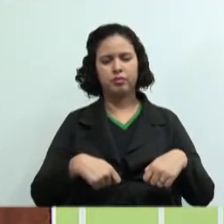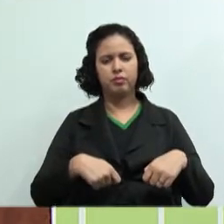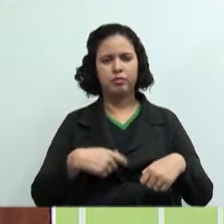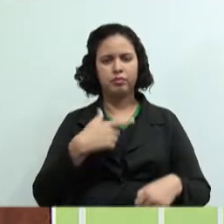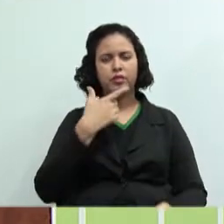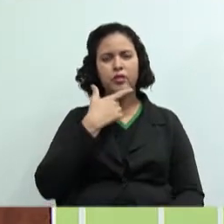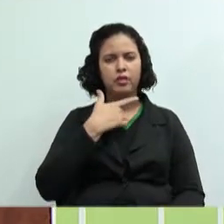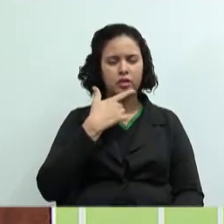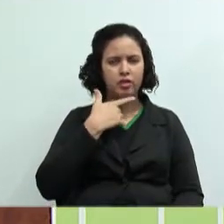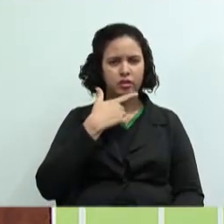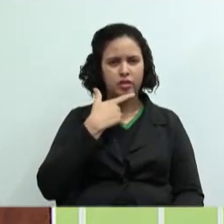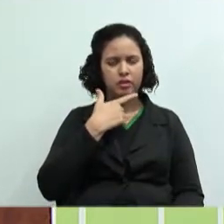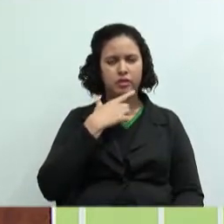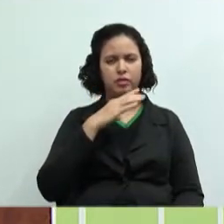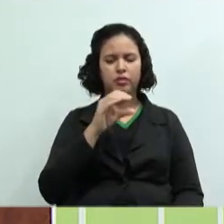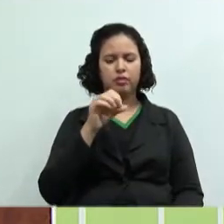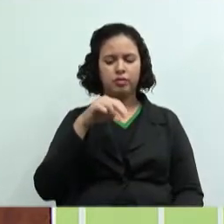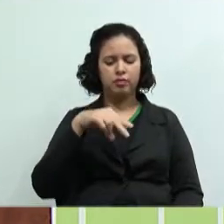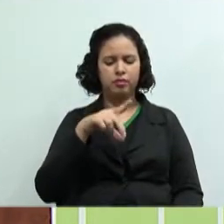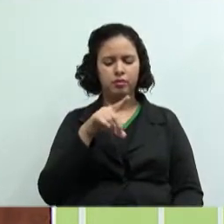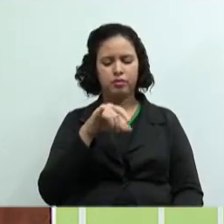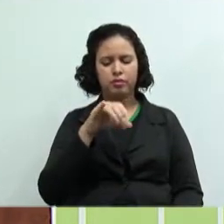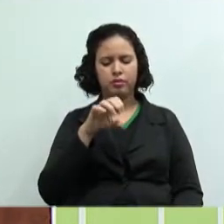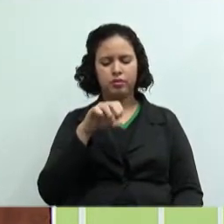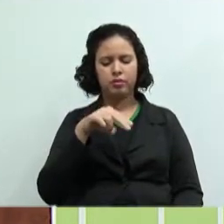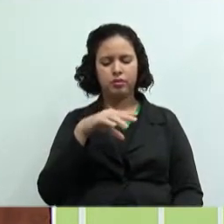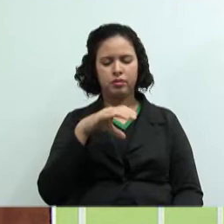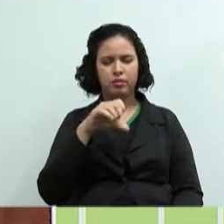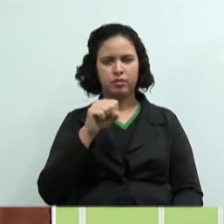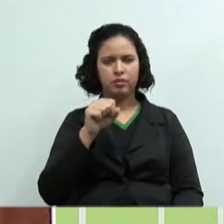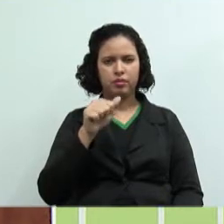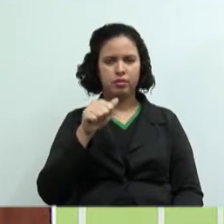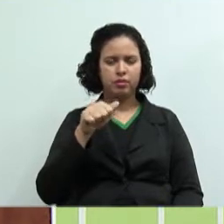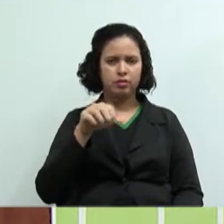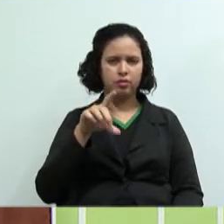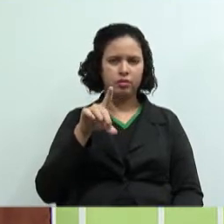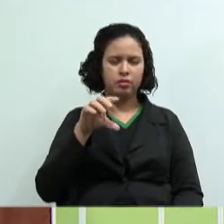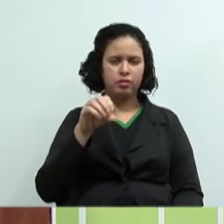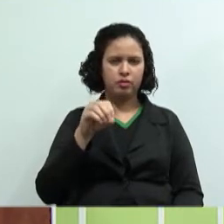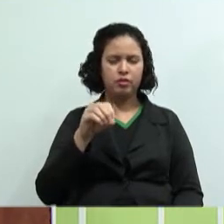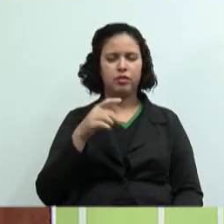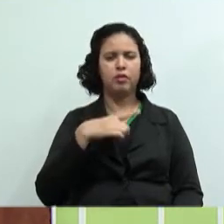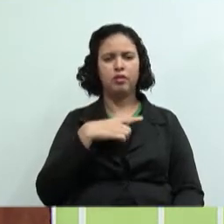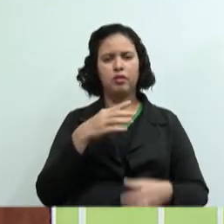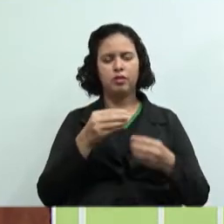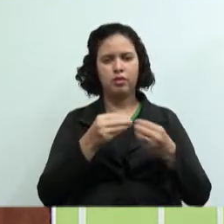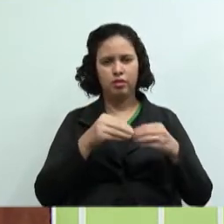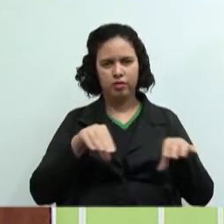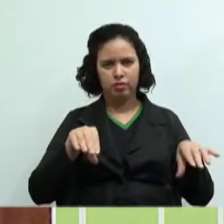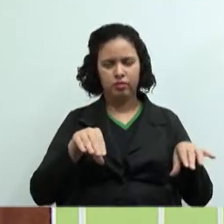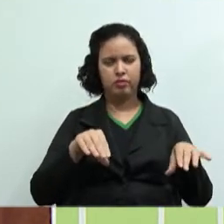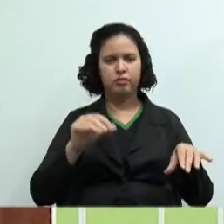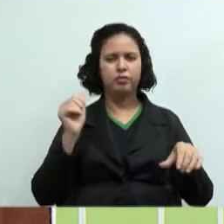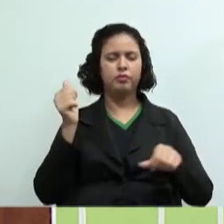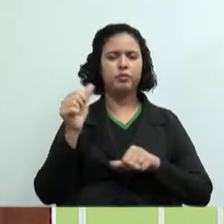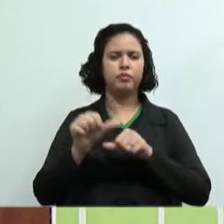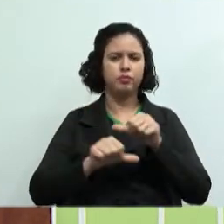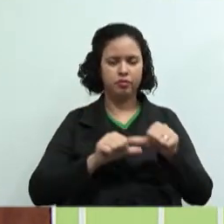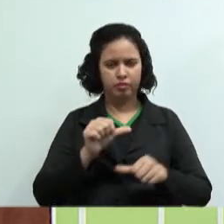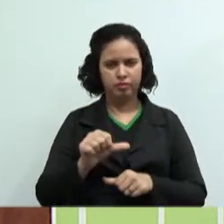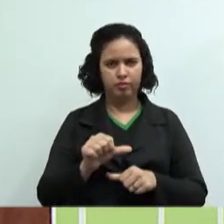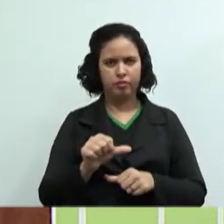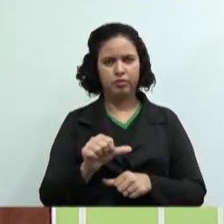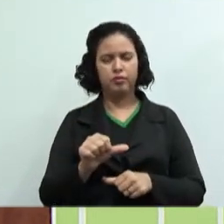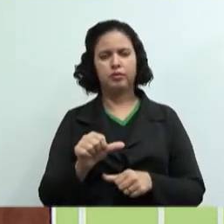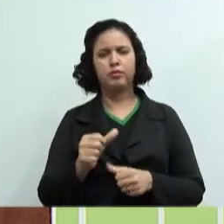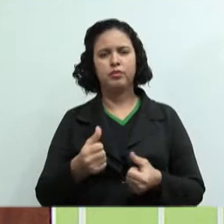condensado, eu tenho os ovos. Por que eles são variáveis? Porque para produzir uma receita,